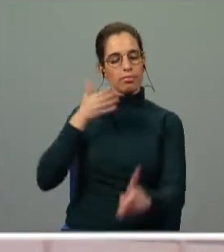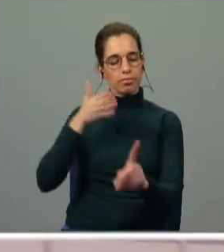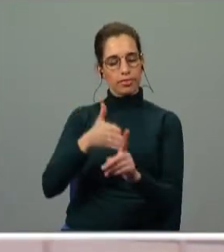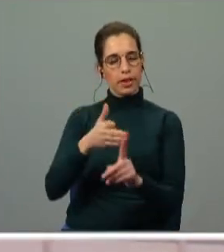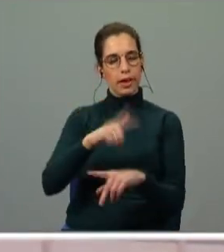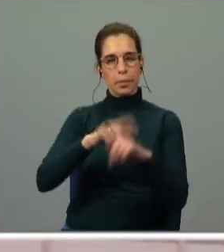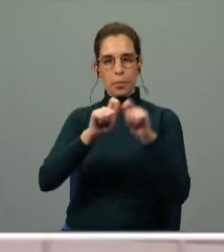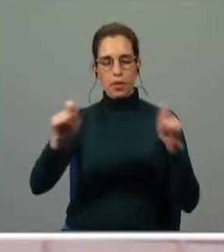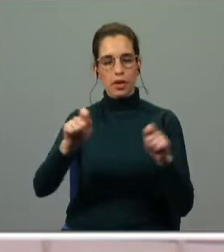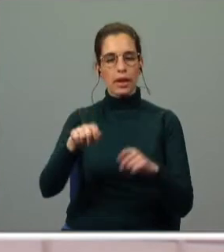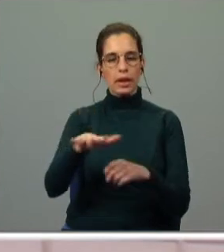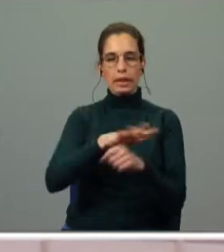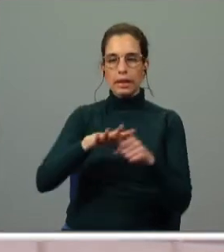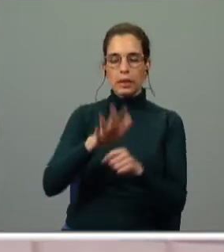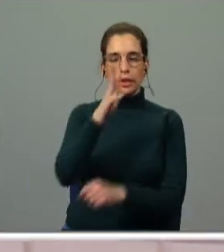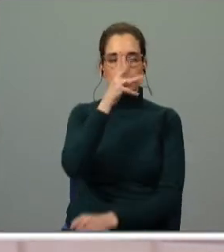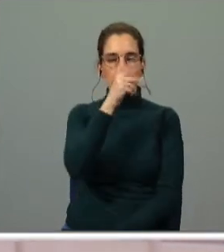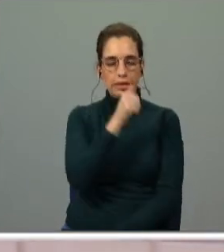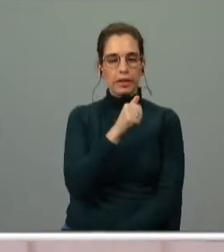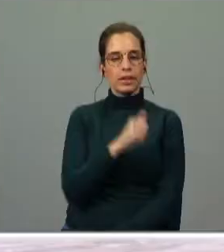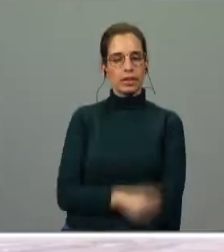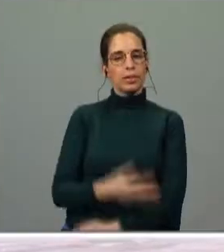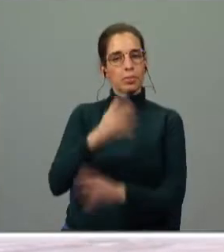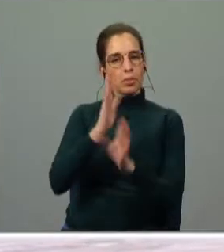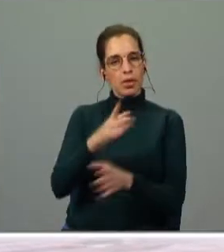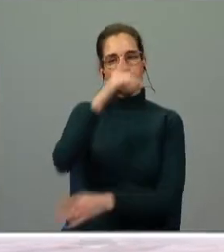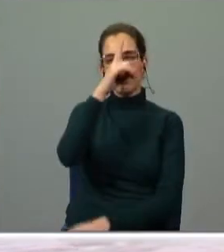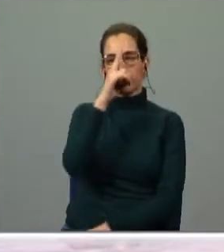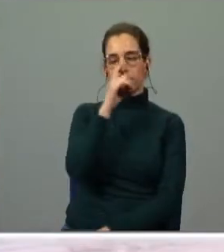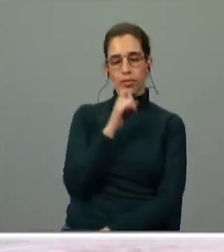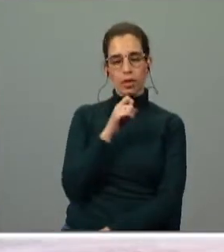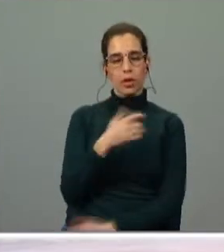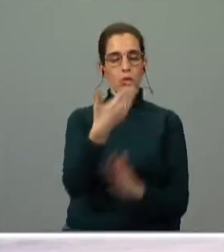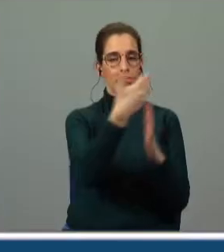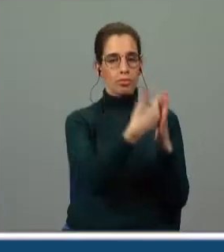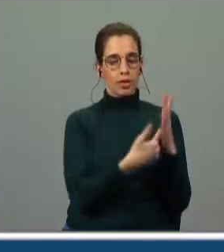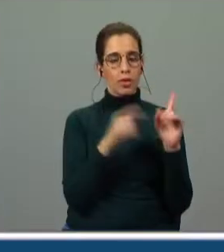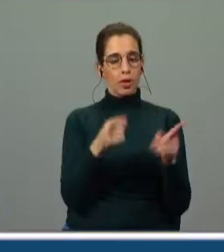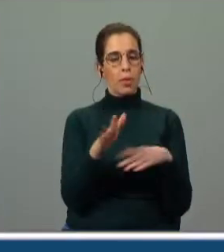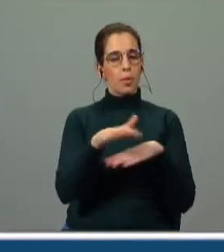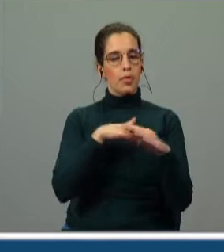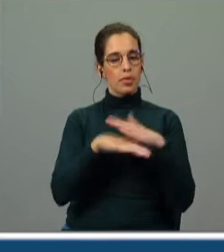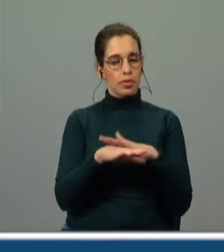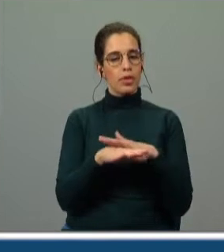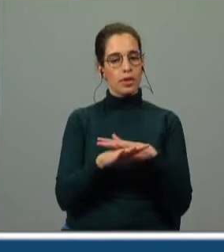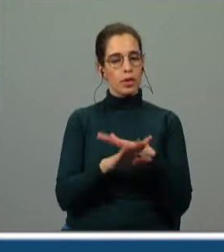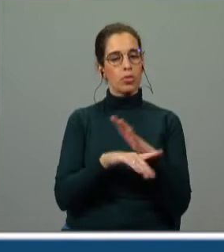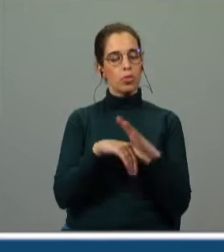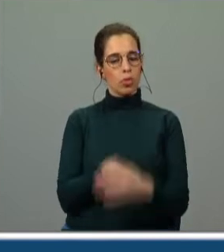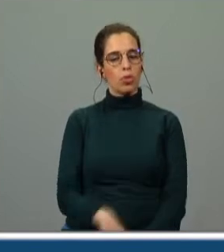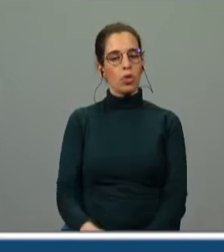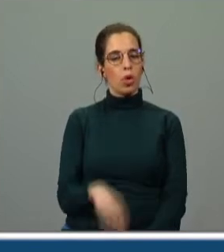episódio, a esse caso triste e digno de memória. O nosso plano de hoje começará, portanto, por fazer o ponto da situação.